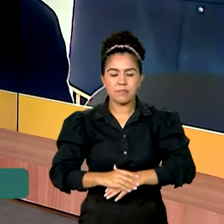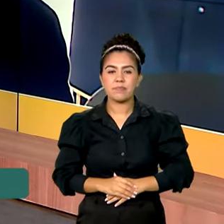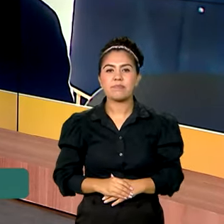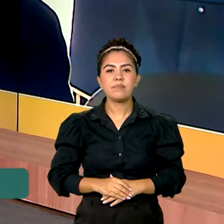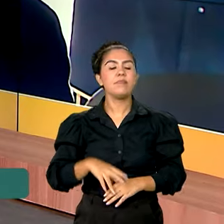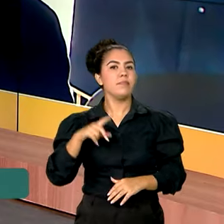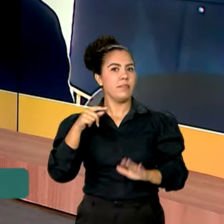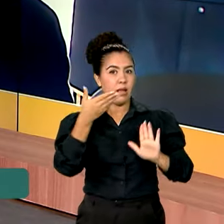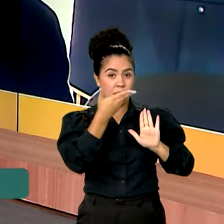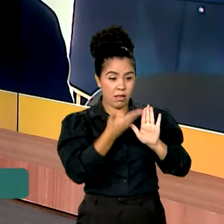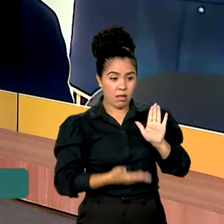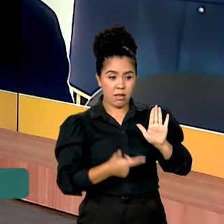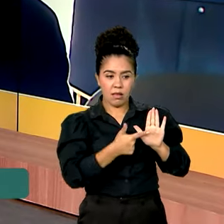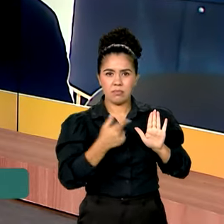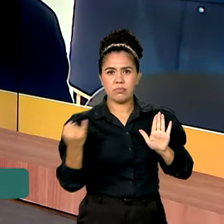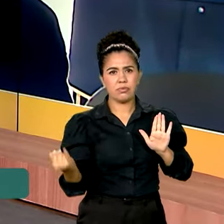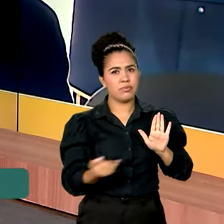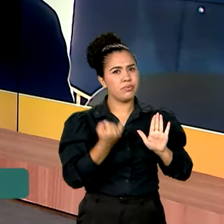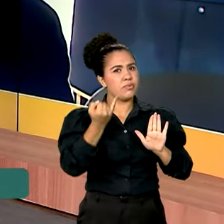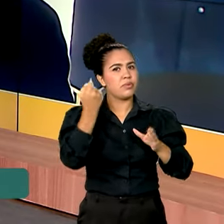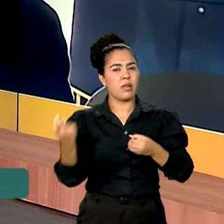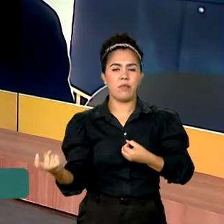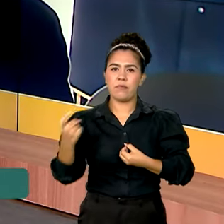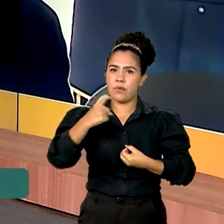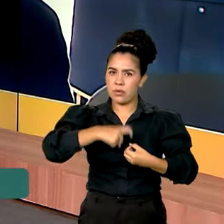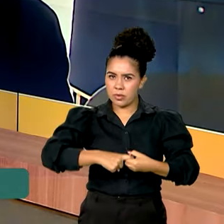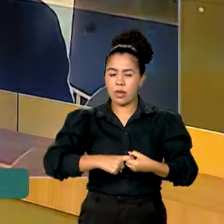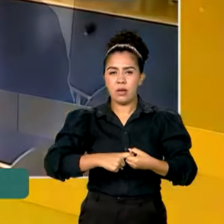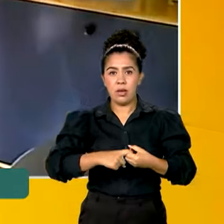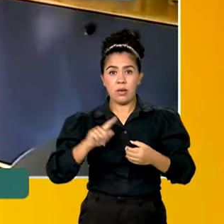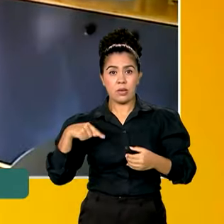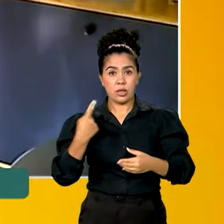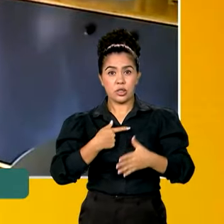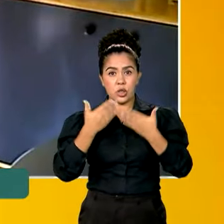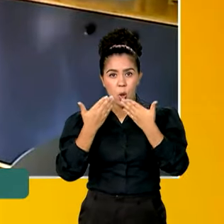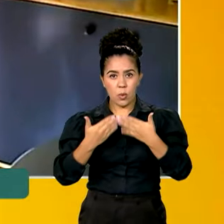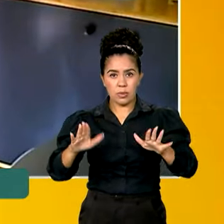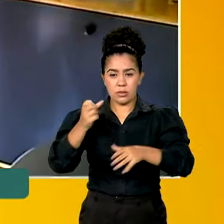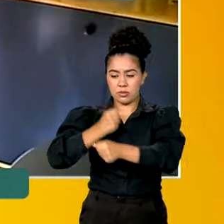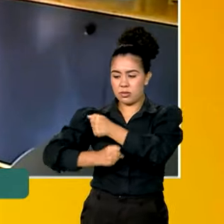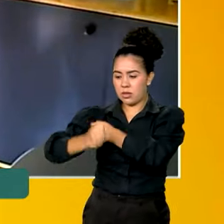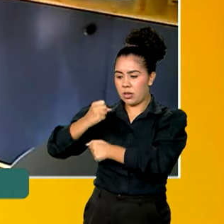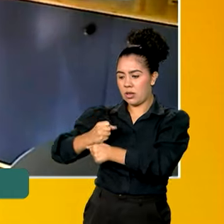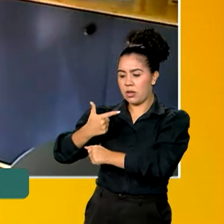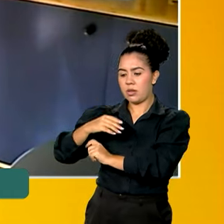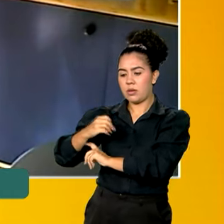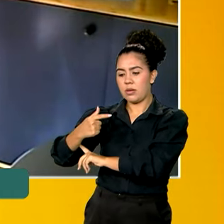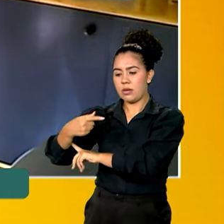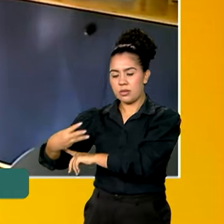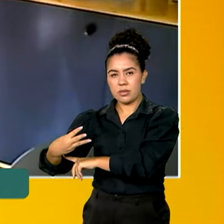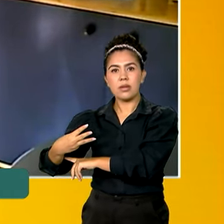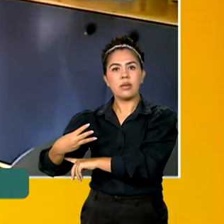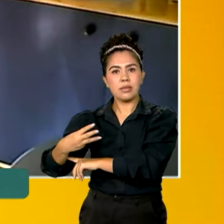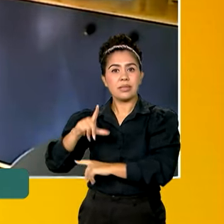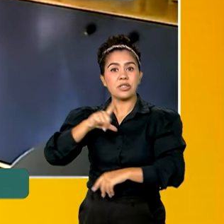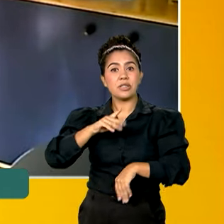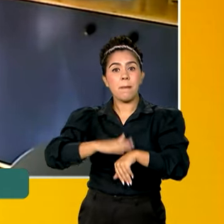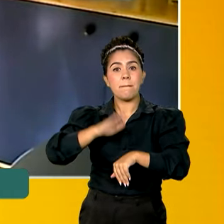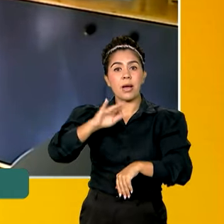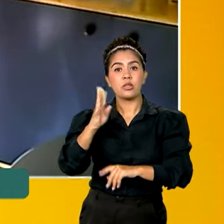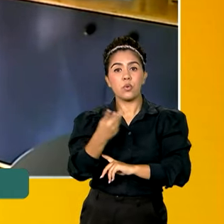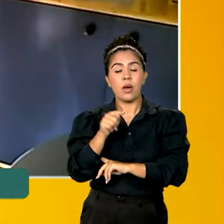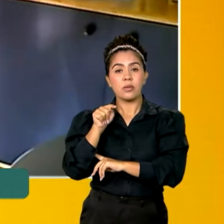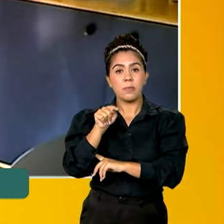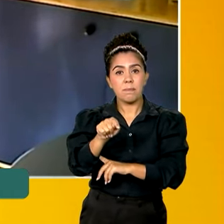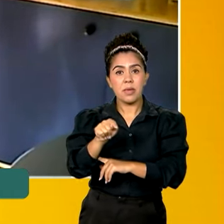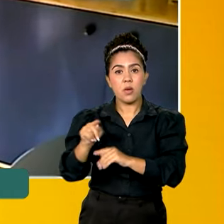Foi fundamental essa retomada do programa, até porque, quando iniciamos a gestão em 2023, eram mais de 4 mil equipes de saúde